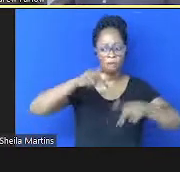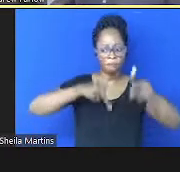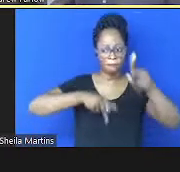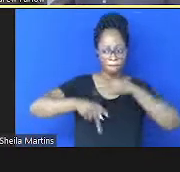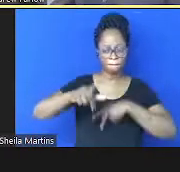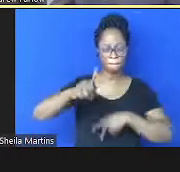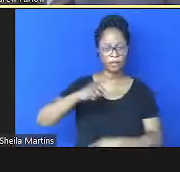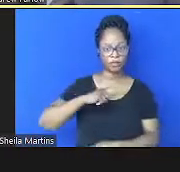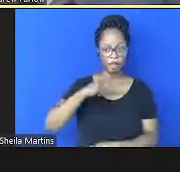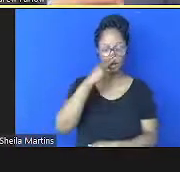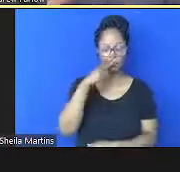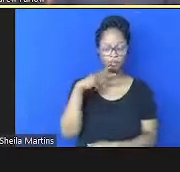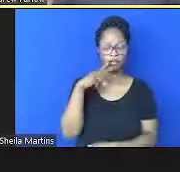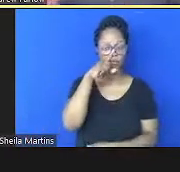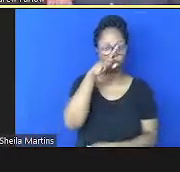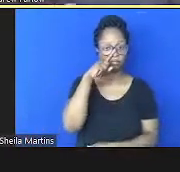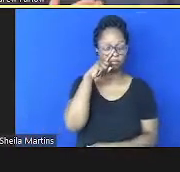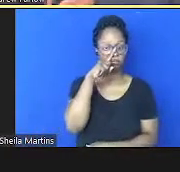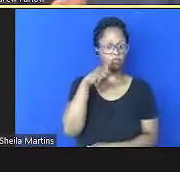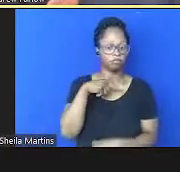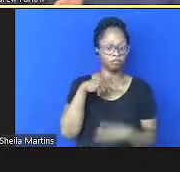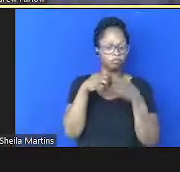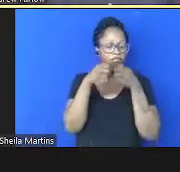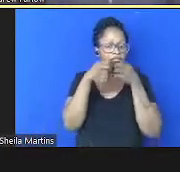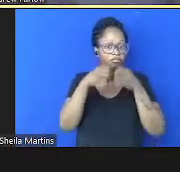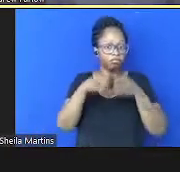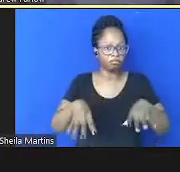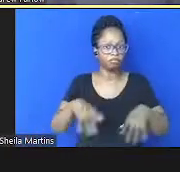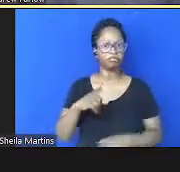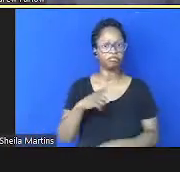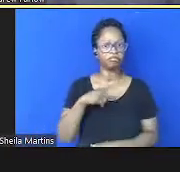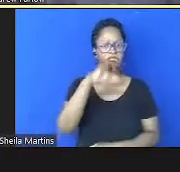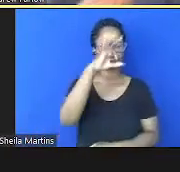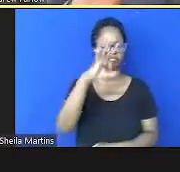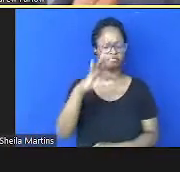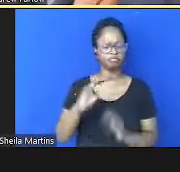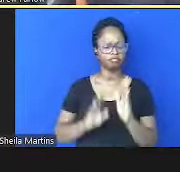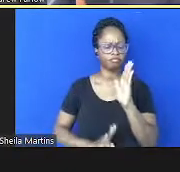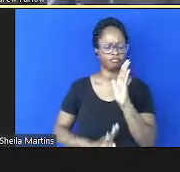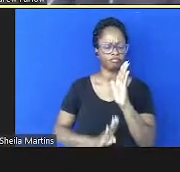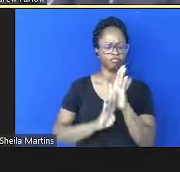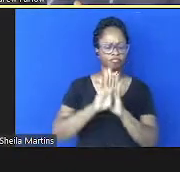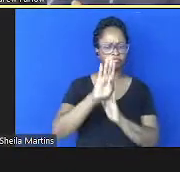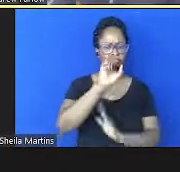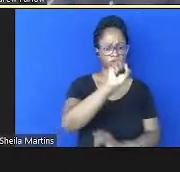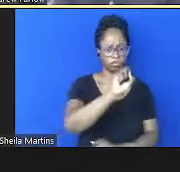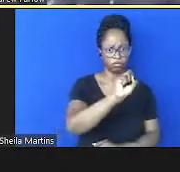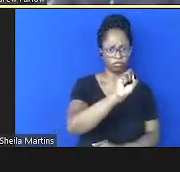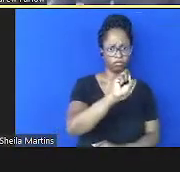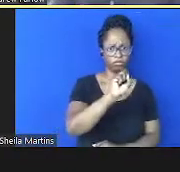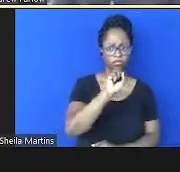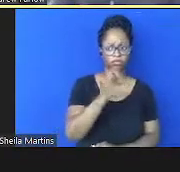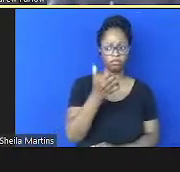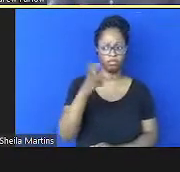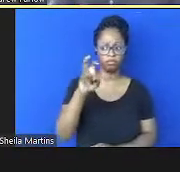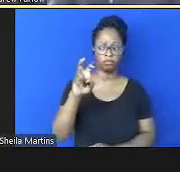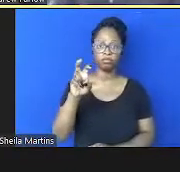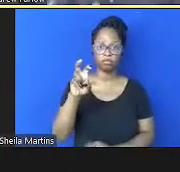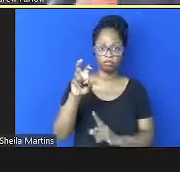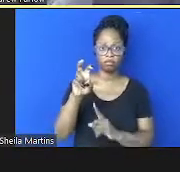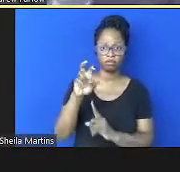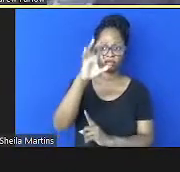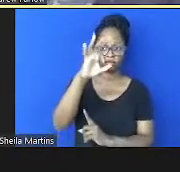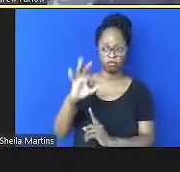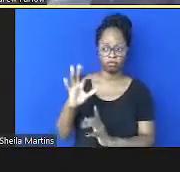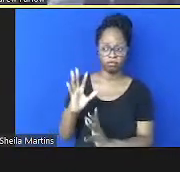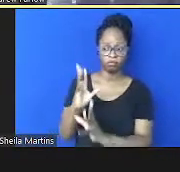ameaçada é um grande percentual 8 a 15% no total 8%